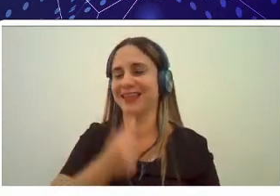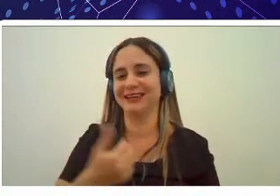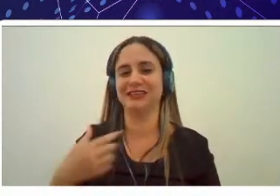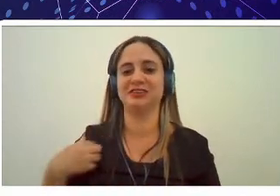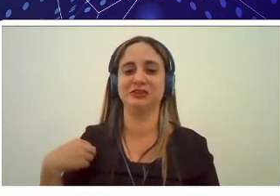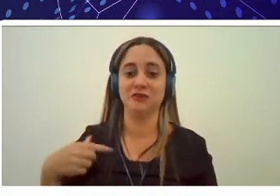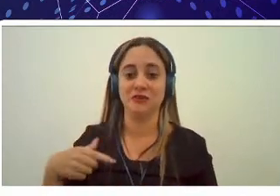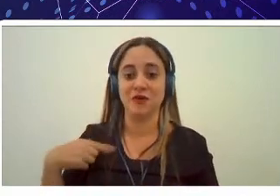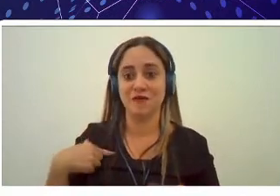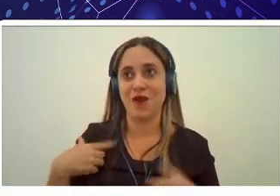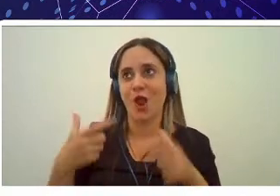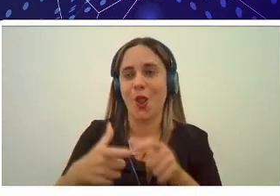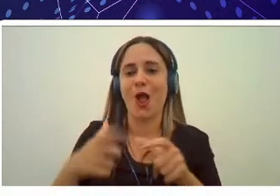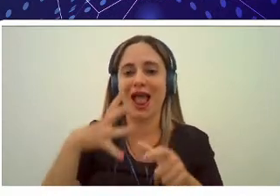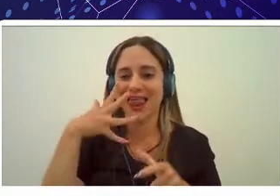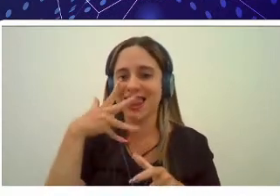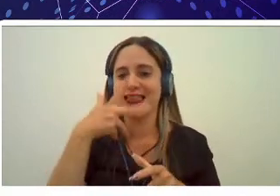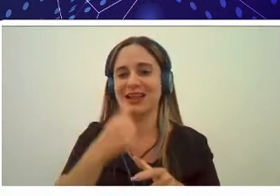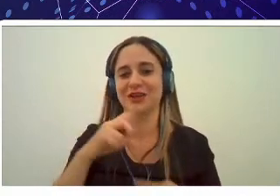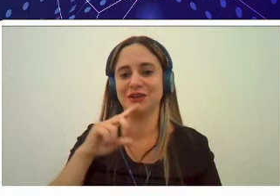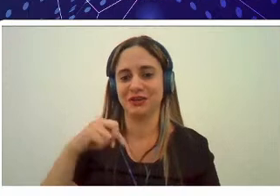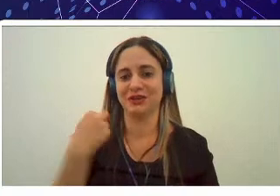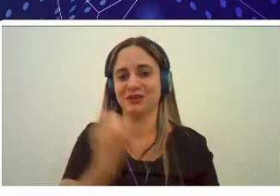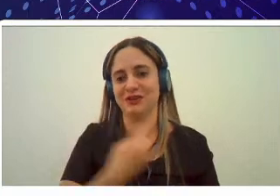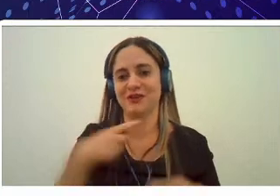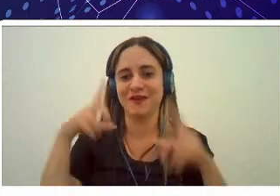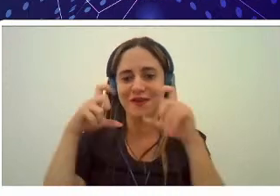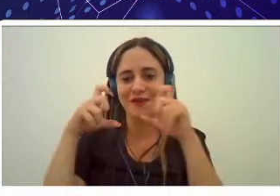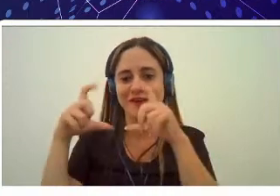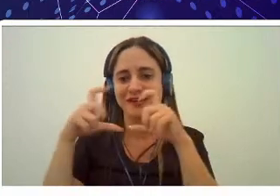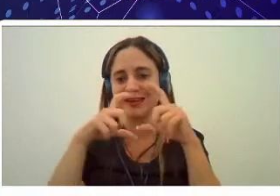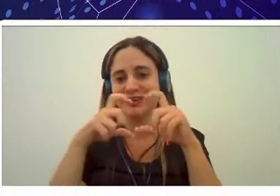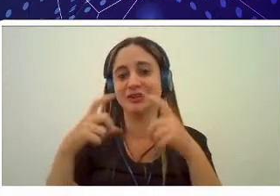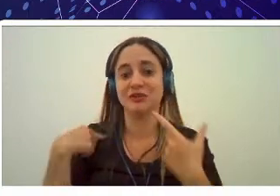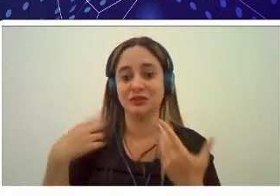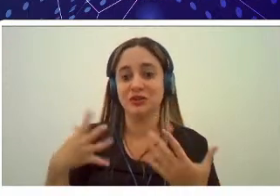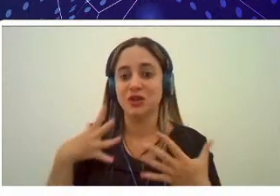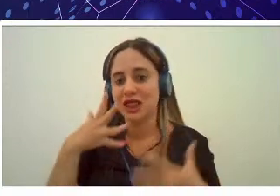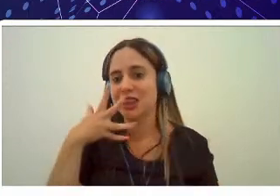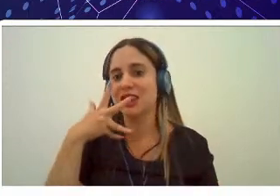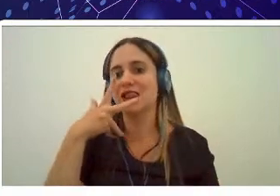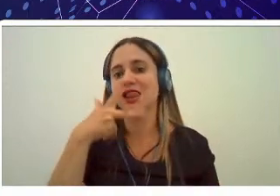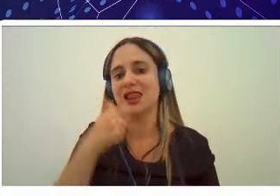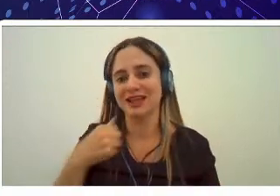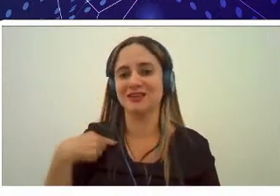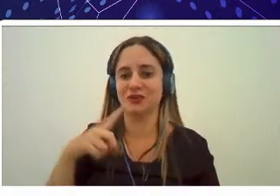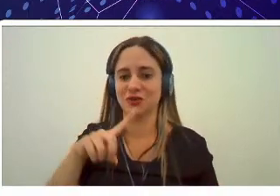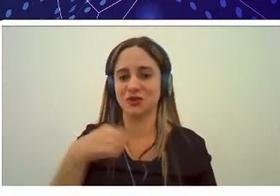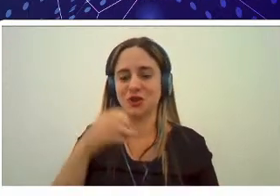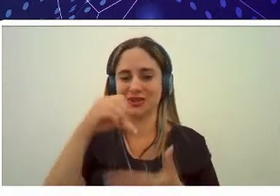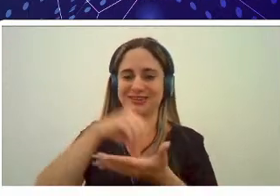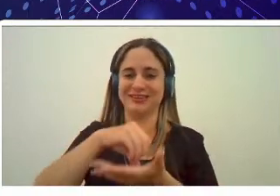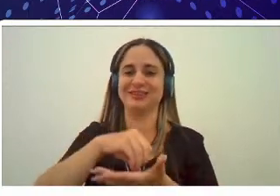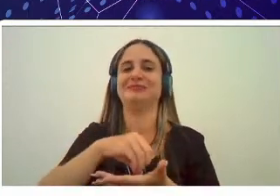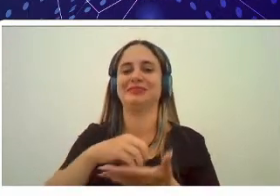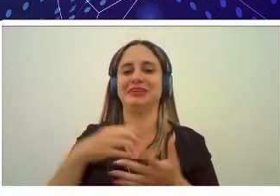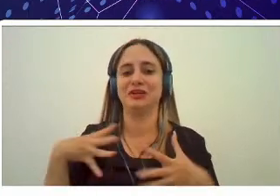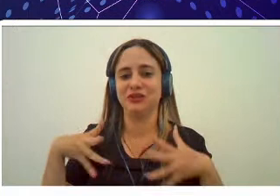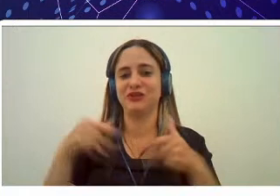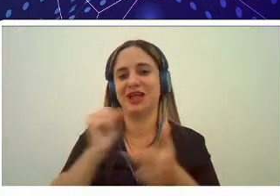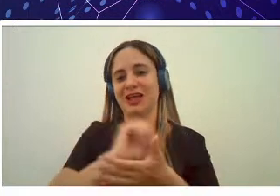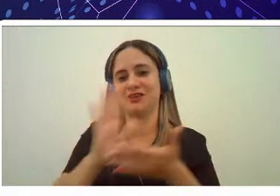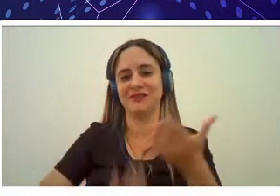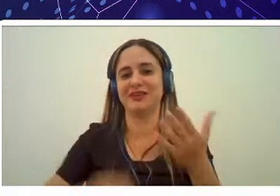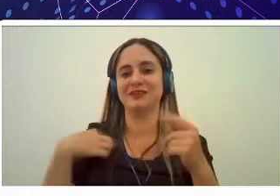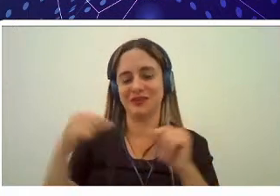fica em uma área linda que nós temos focos todos os santos dias lindas do nosso campus e de todas as atividades